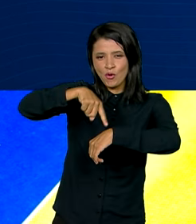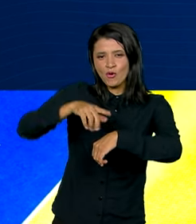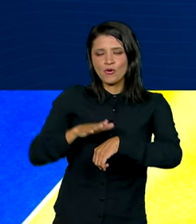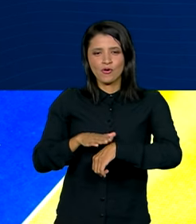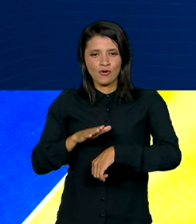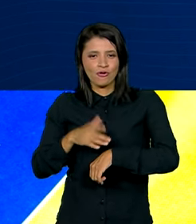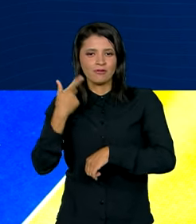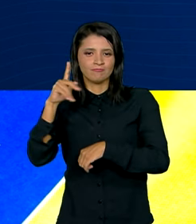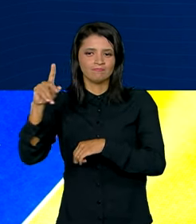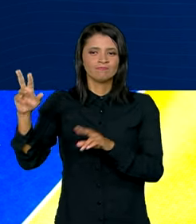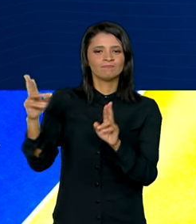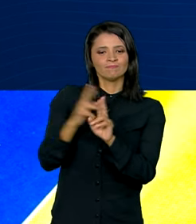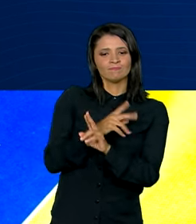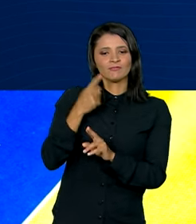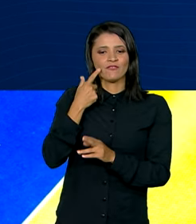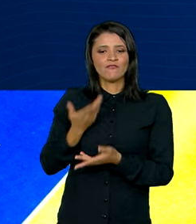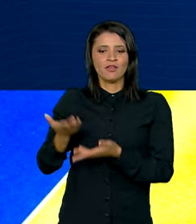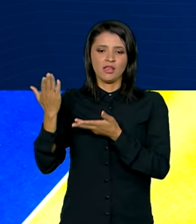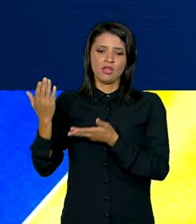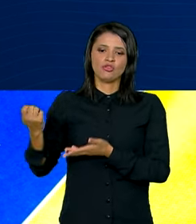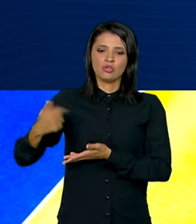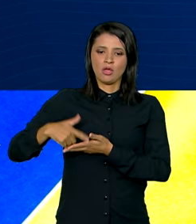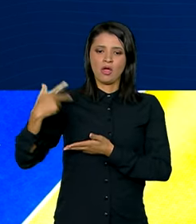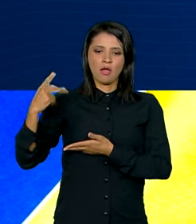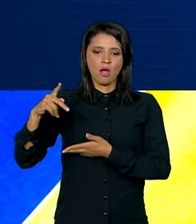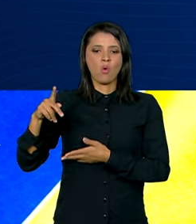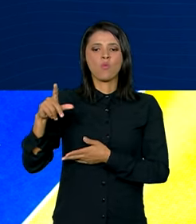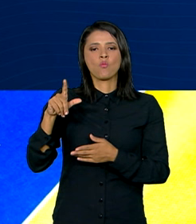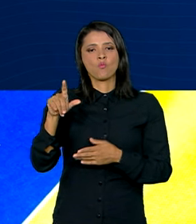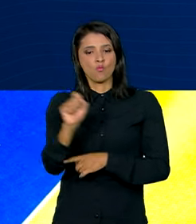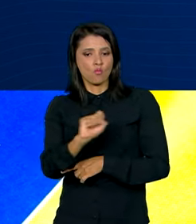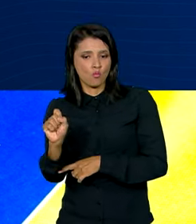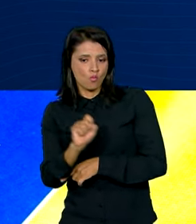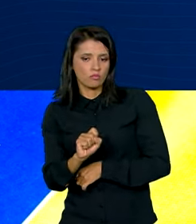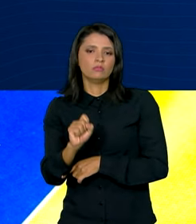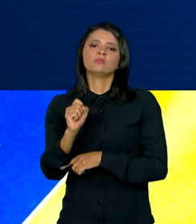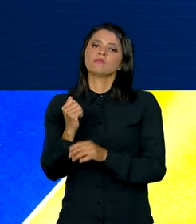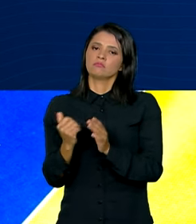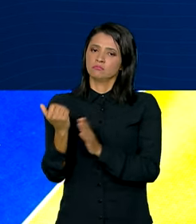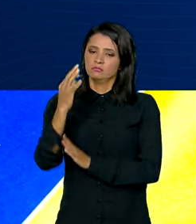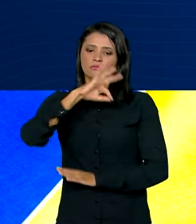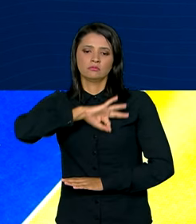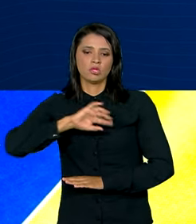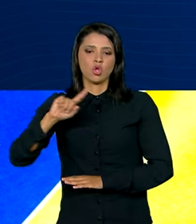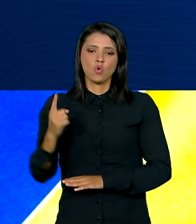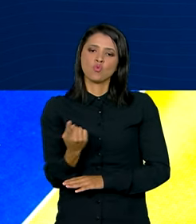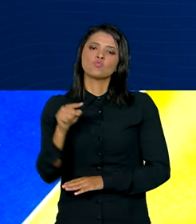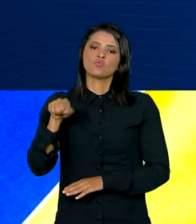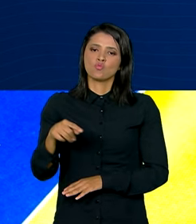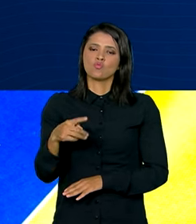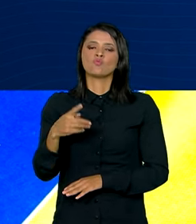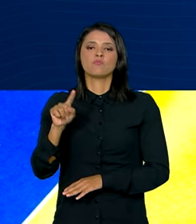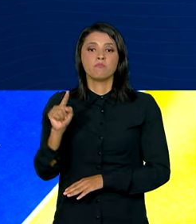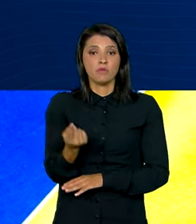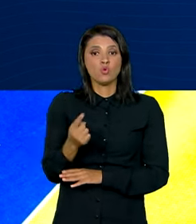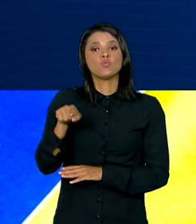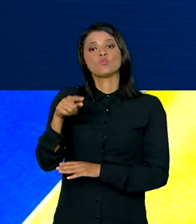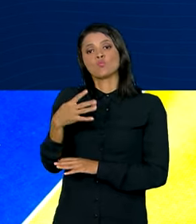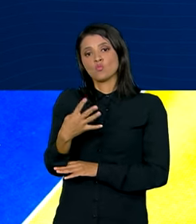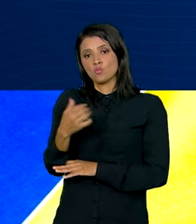referentes aos custos do motorista. Remuneração de ao menos um salário mínimo, ou seja, R$ 1